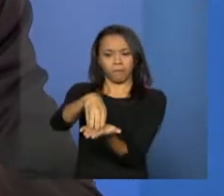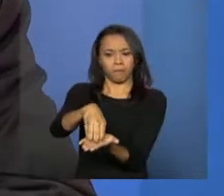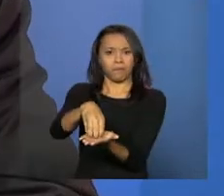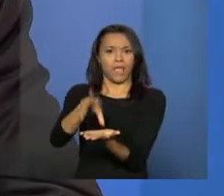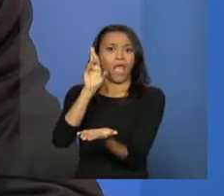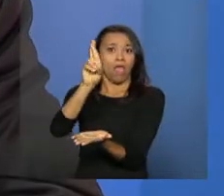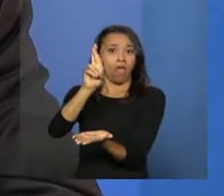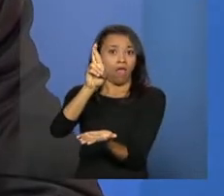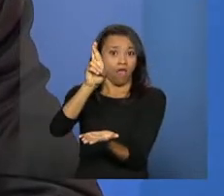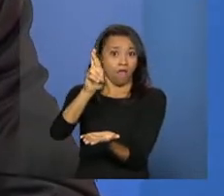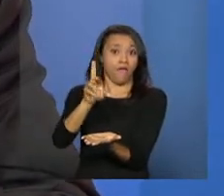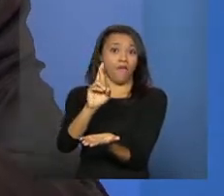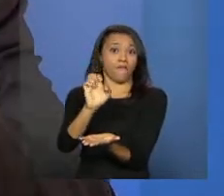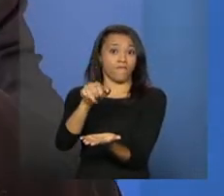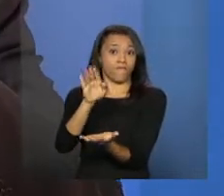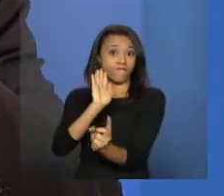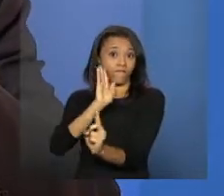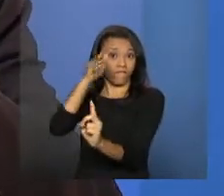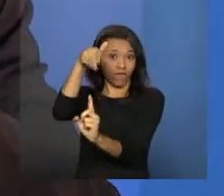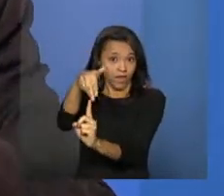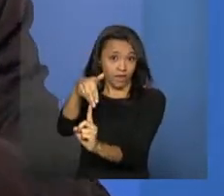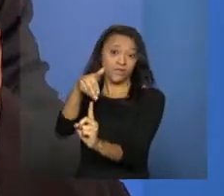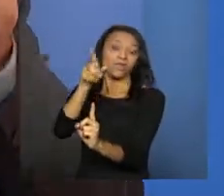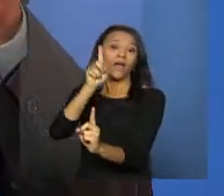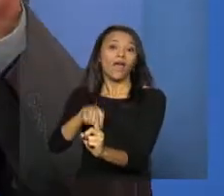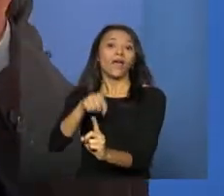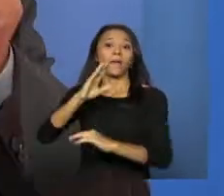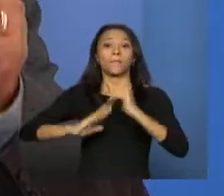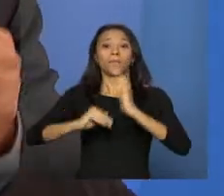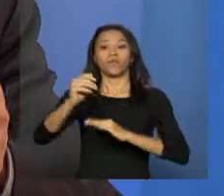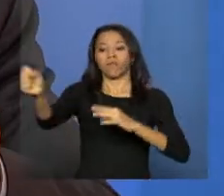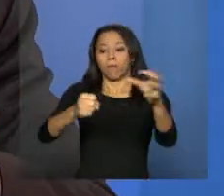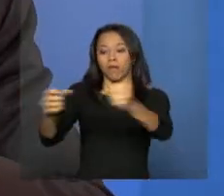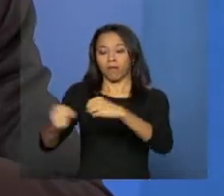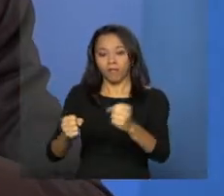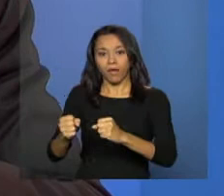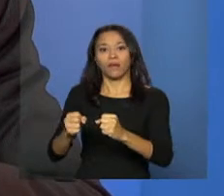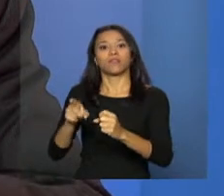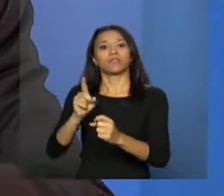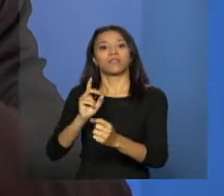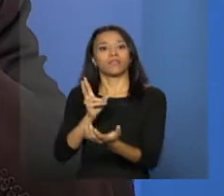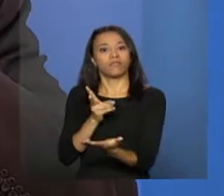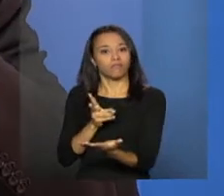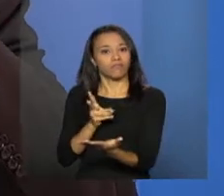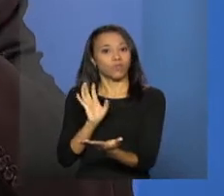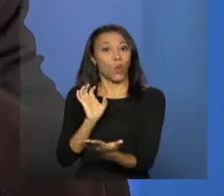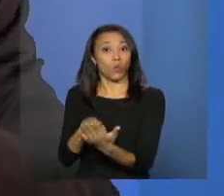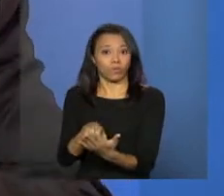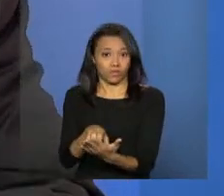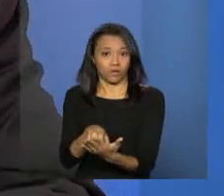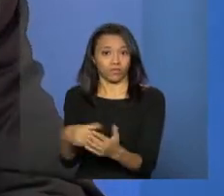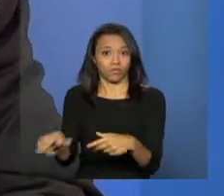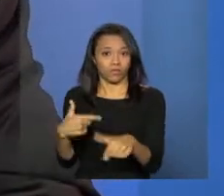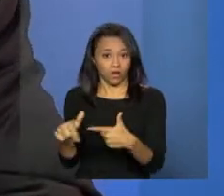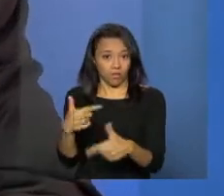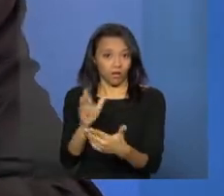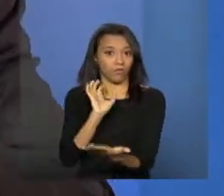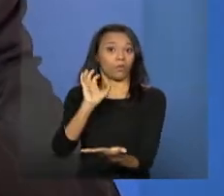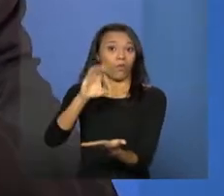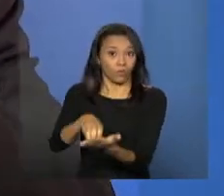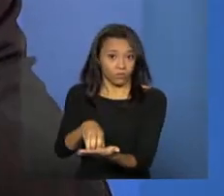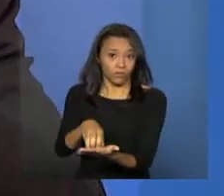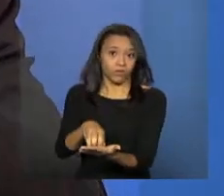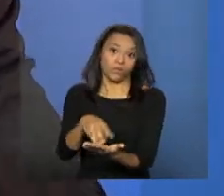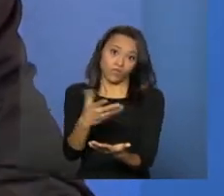servidores efetivos. Servidores efetivos são concursados. são concursados. Então,